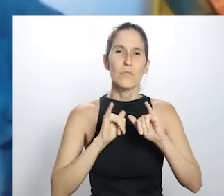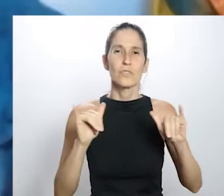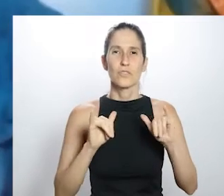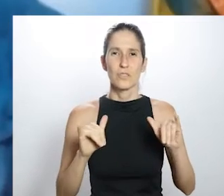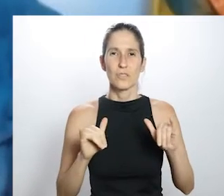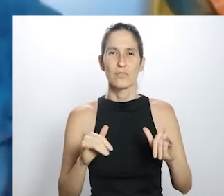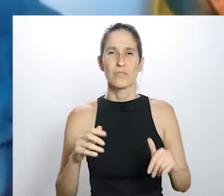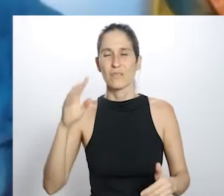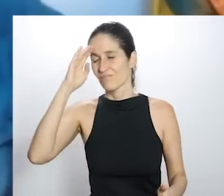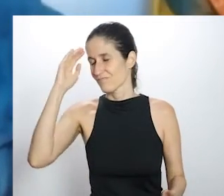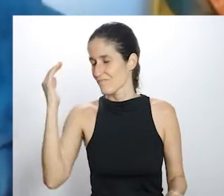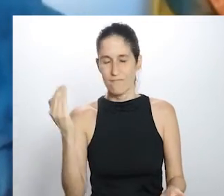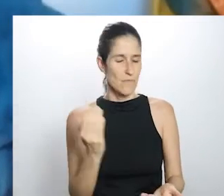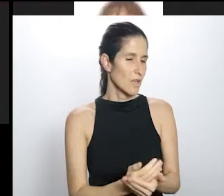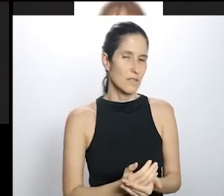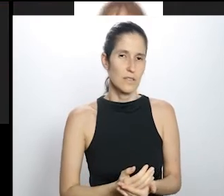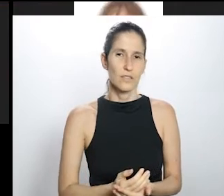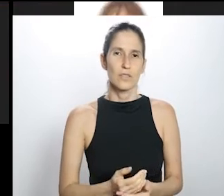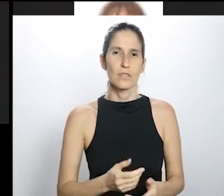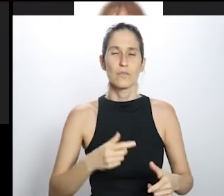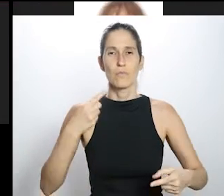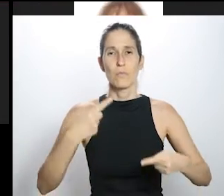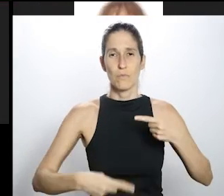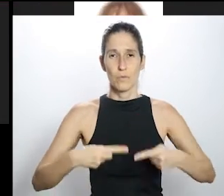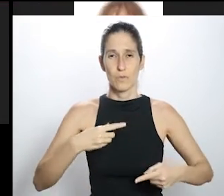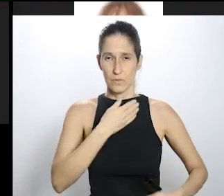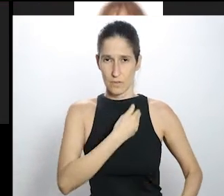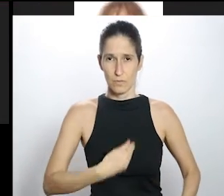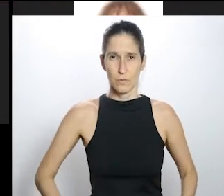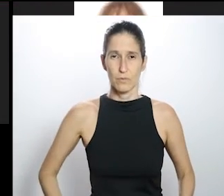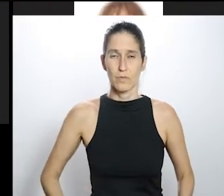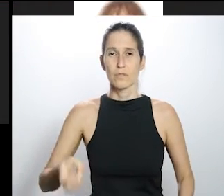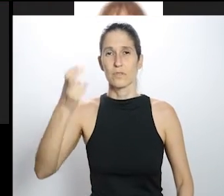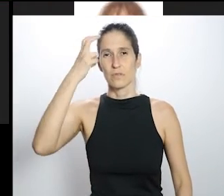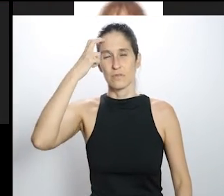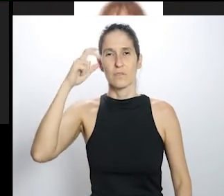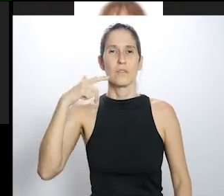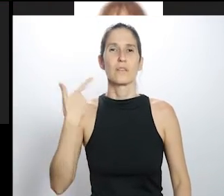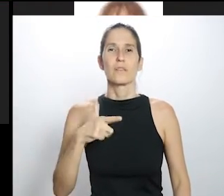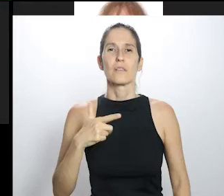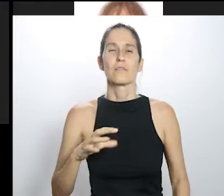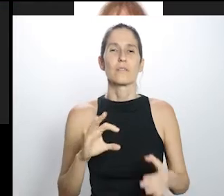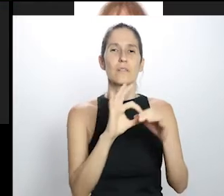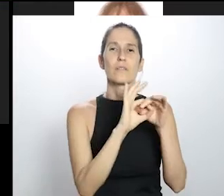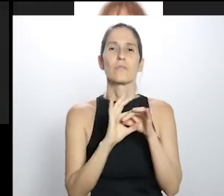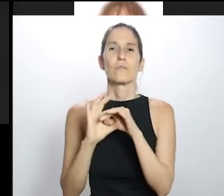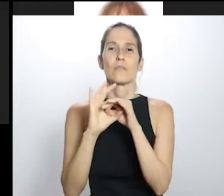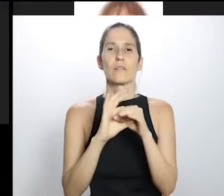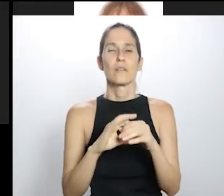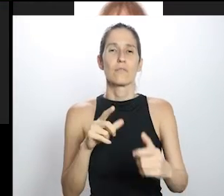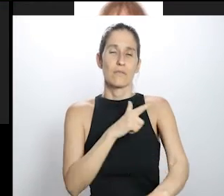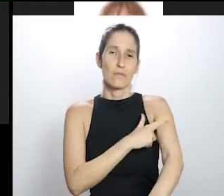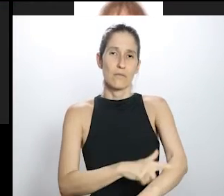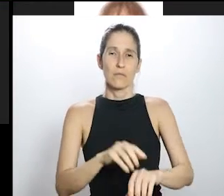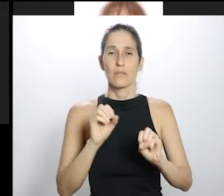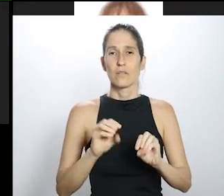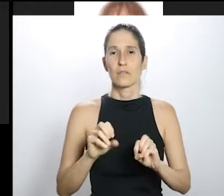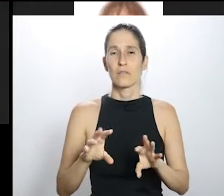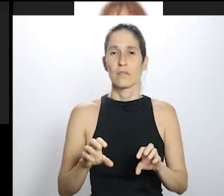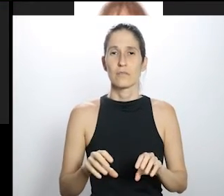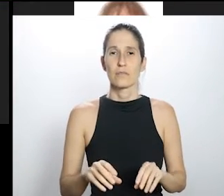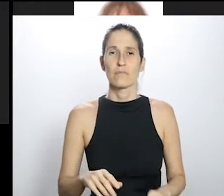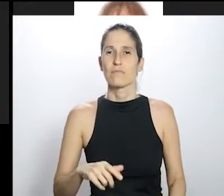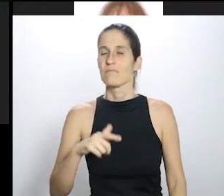eu não acredito em política pública de cultura se ela não estiver caminhando junto com a